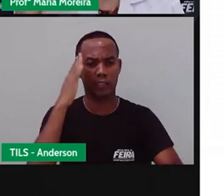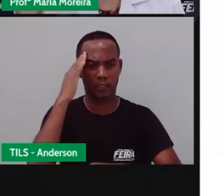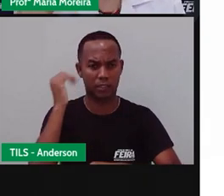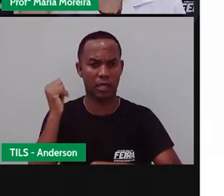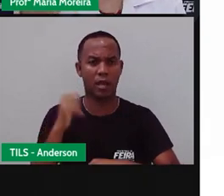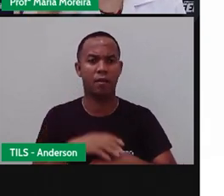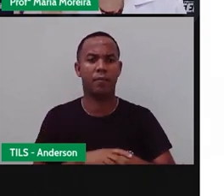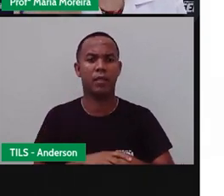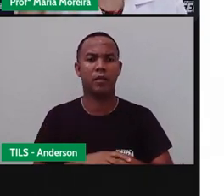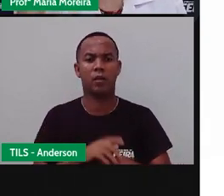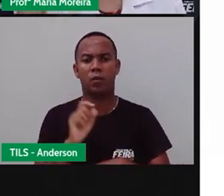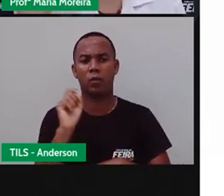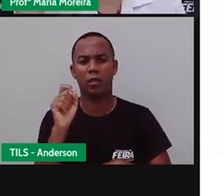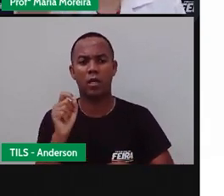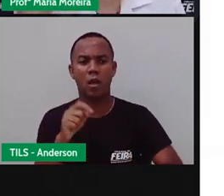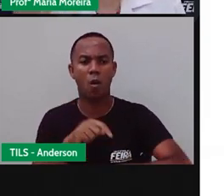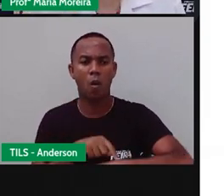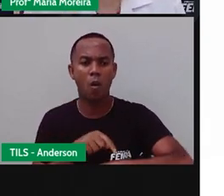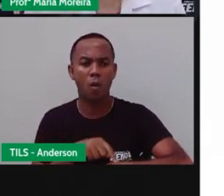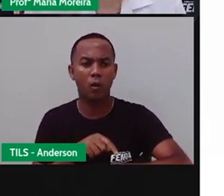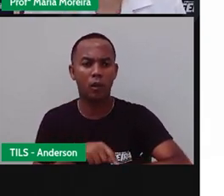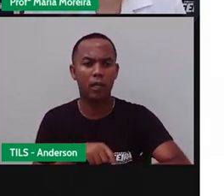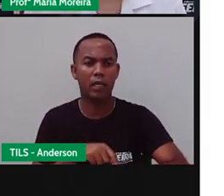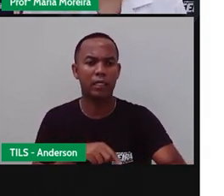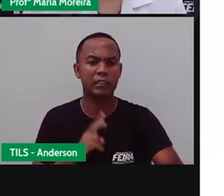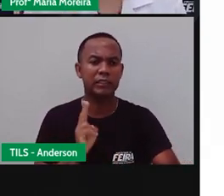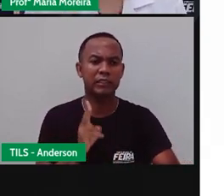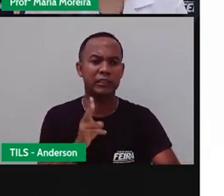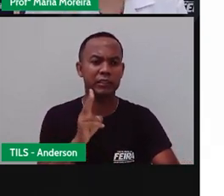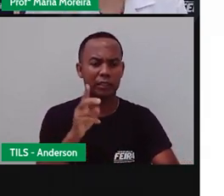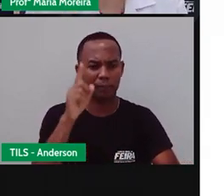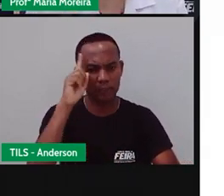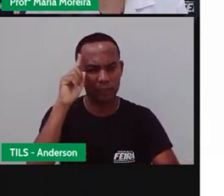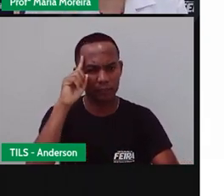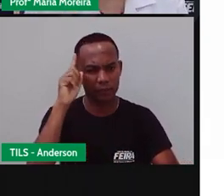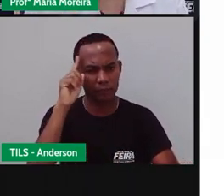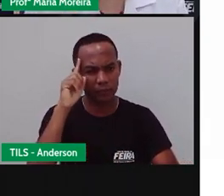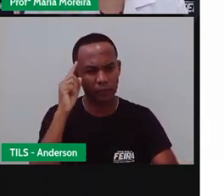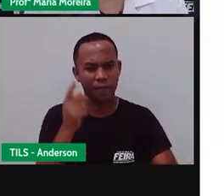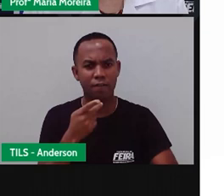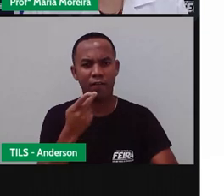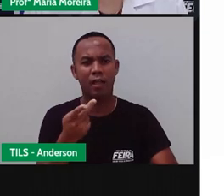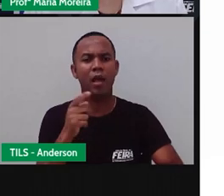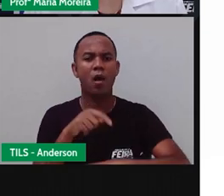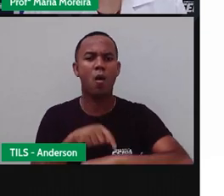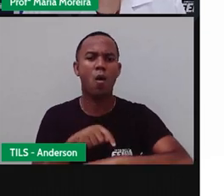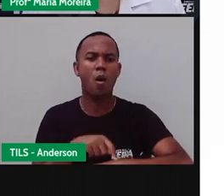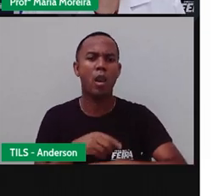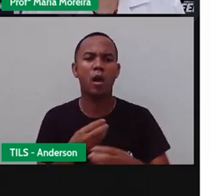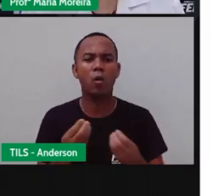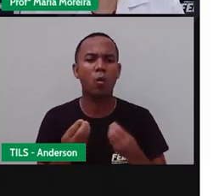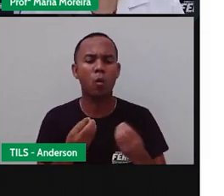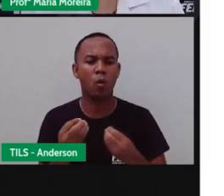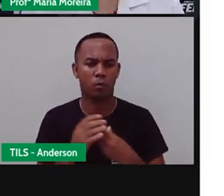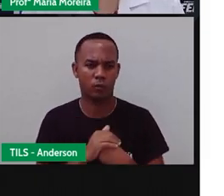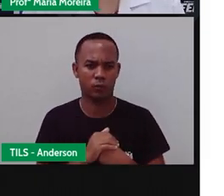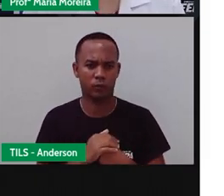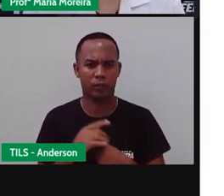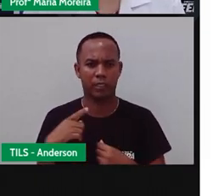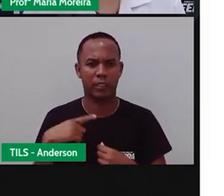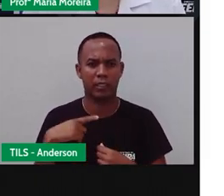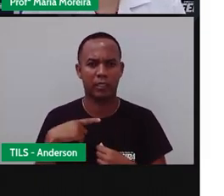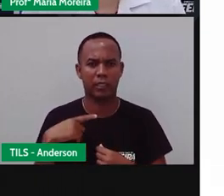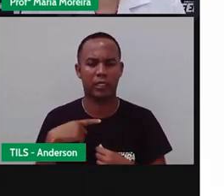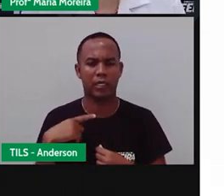né? Das horas, a gente fala o tempo inteiro sobre o quê? Sobre as horas. Bom, com base nas horas, temos